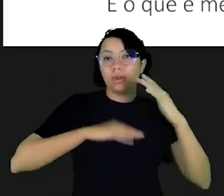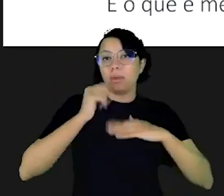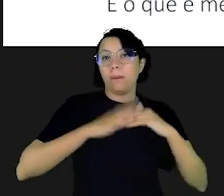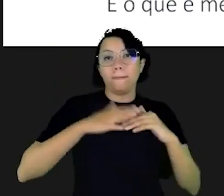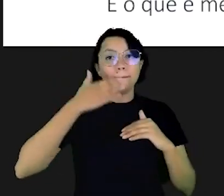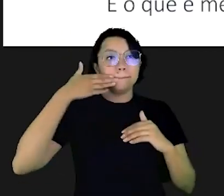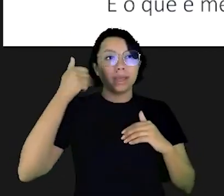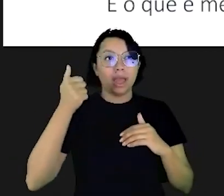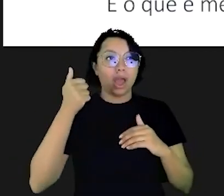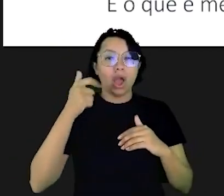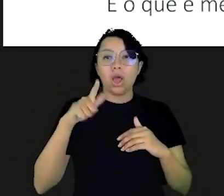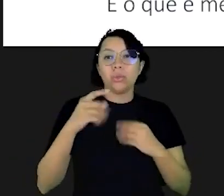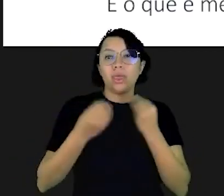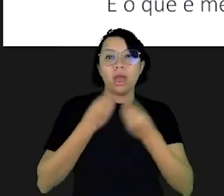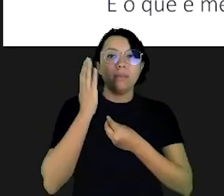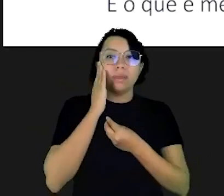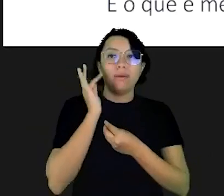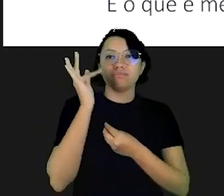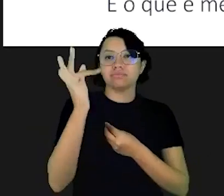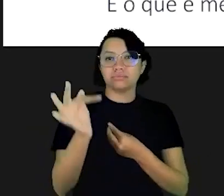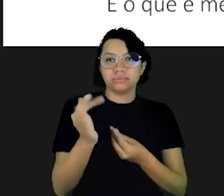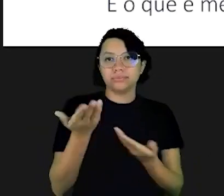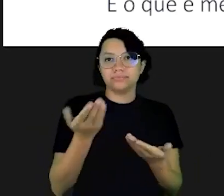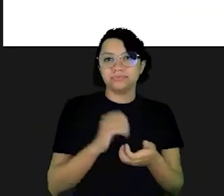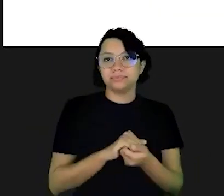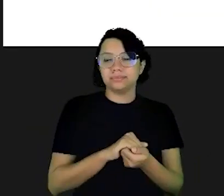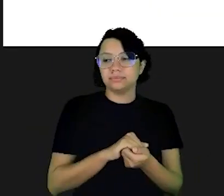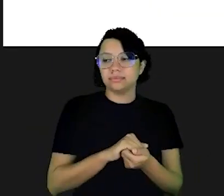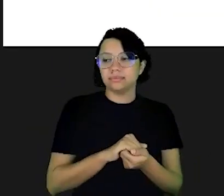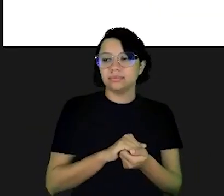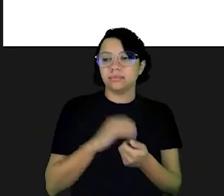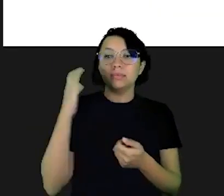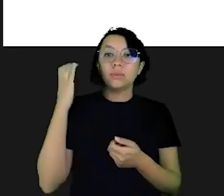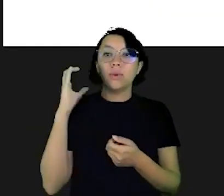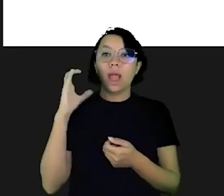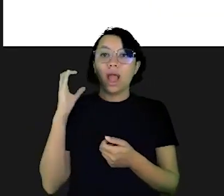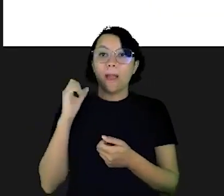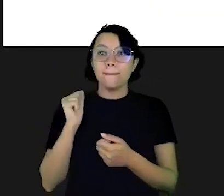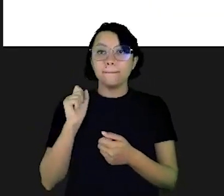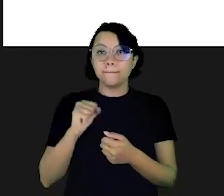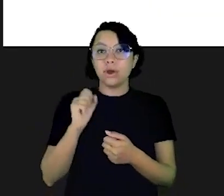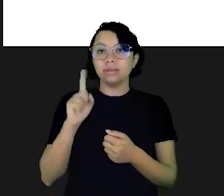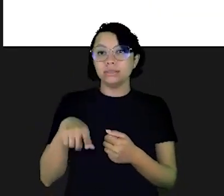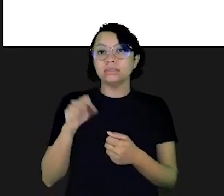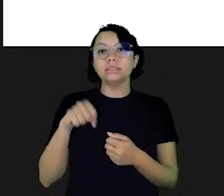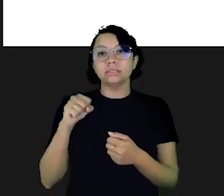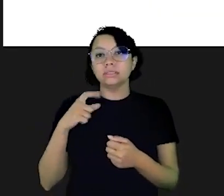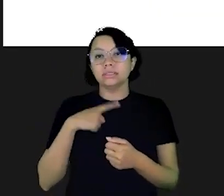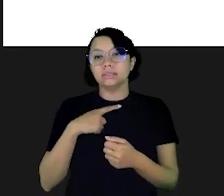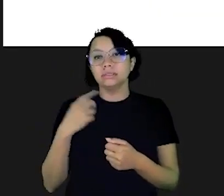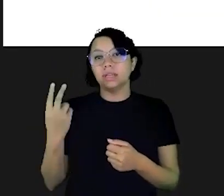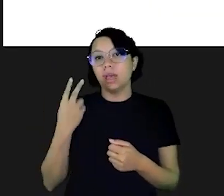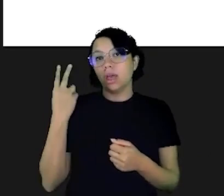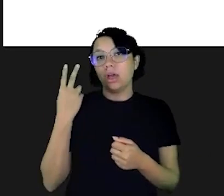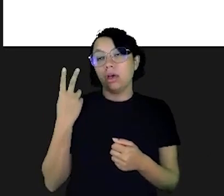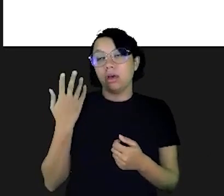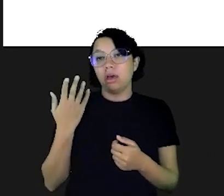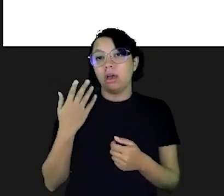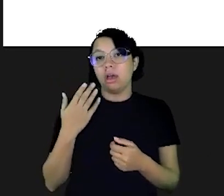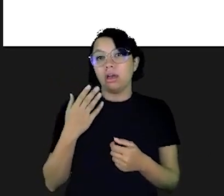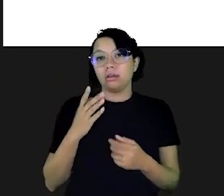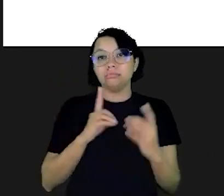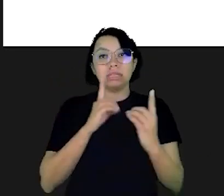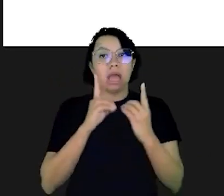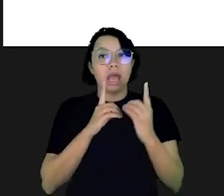ninguém tem nem os melhores profissionais de investimento do mundo não tem e o crédito pode